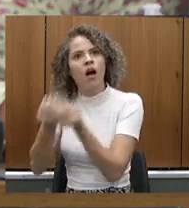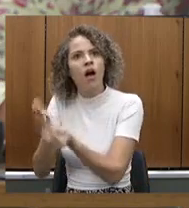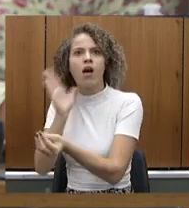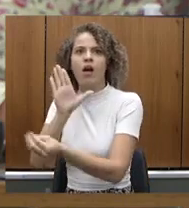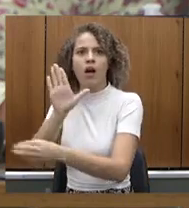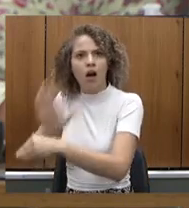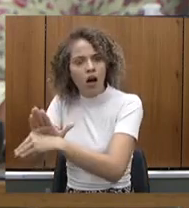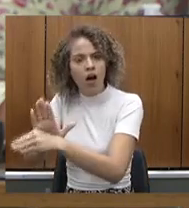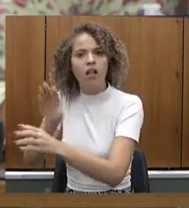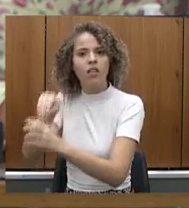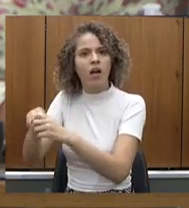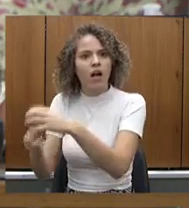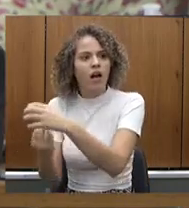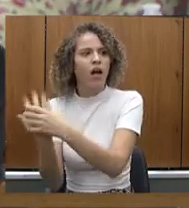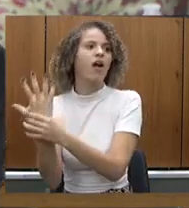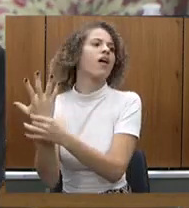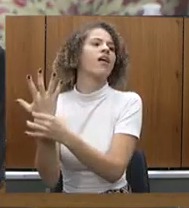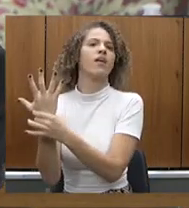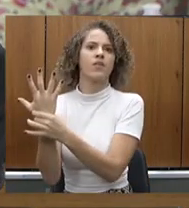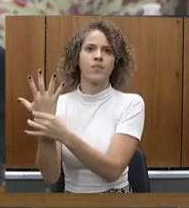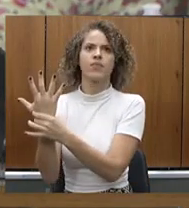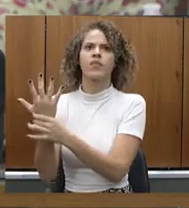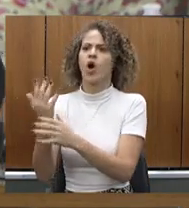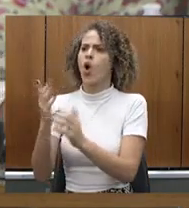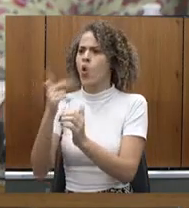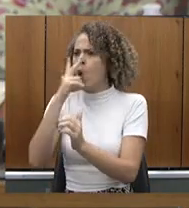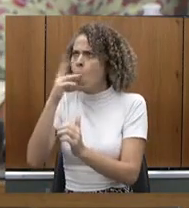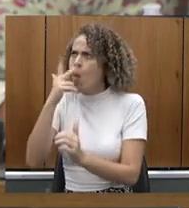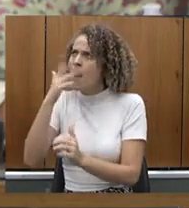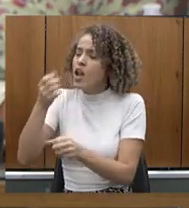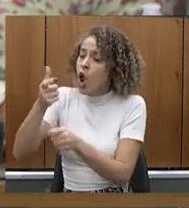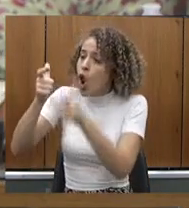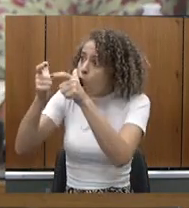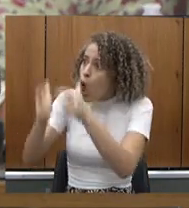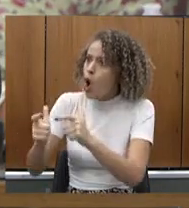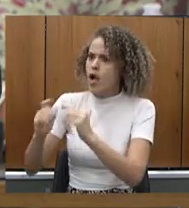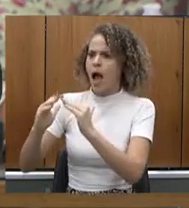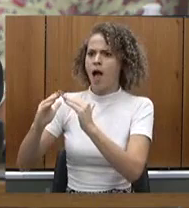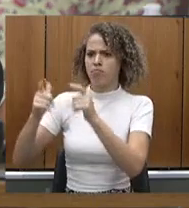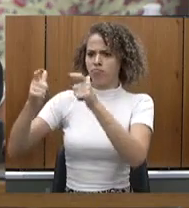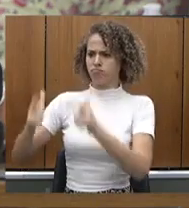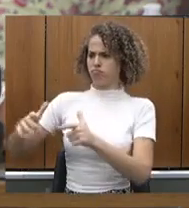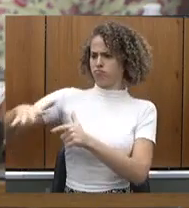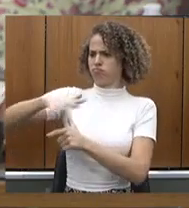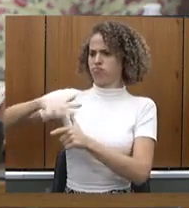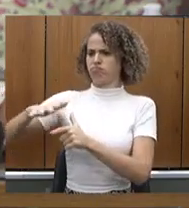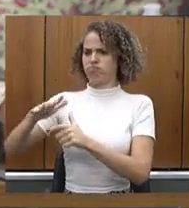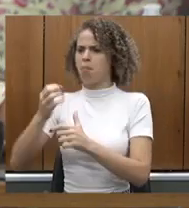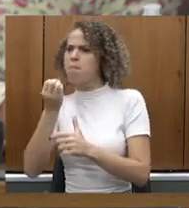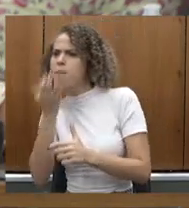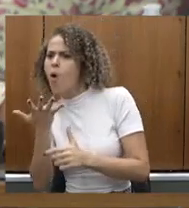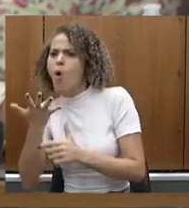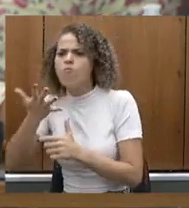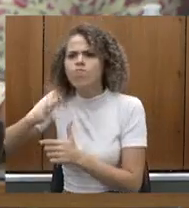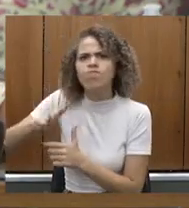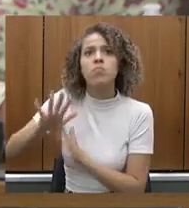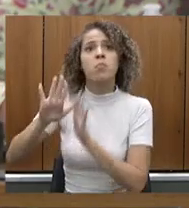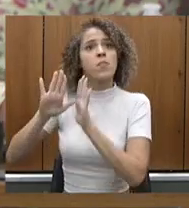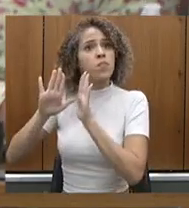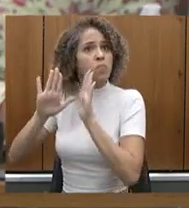outras regiões que não seja uma estrutura física muito grande mas que leve realmente ou seja um ônibus ou